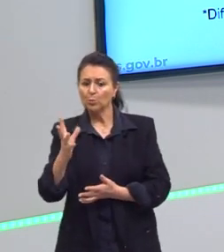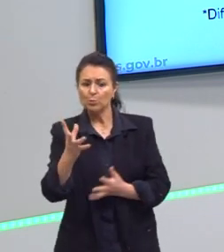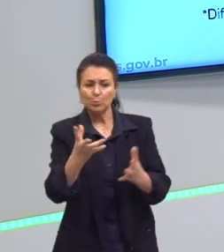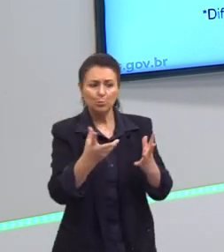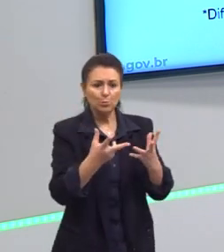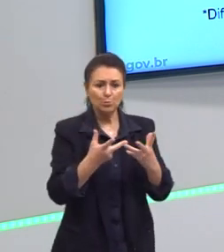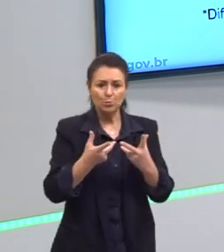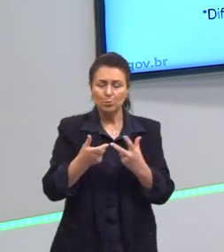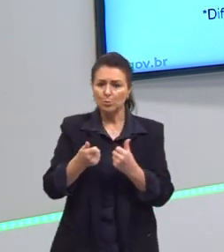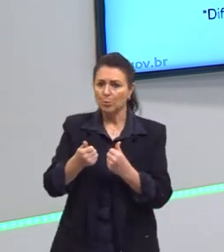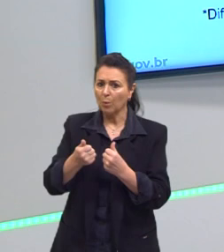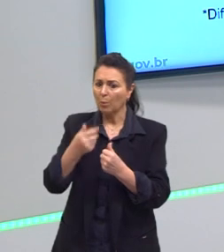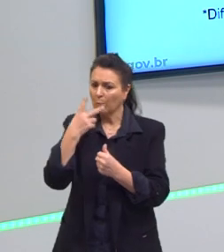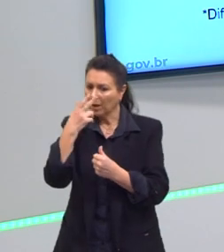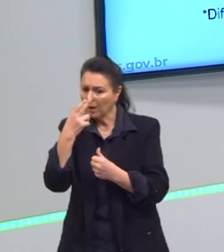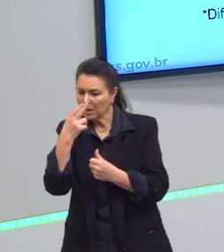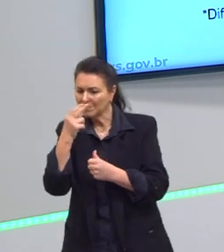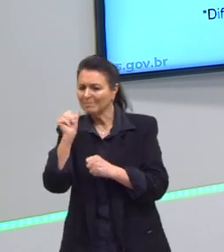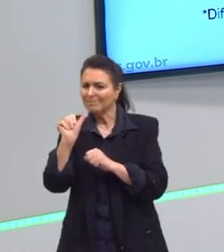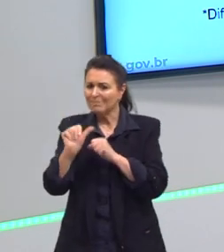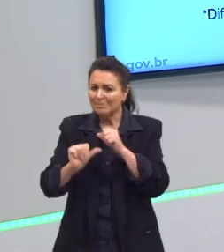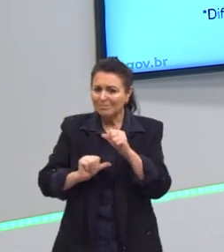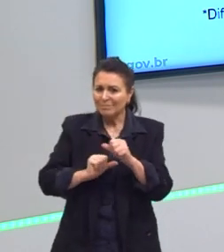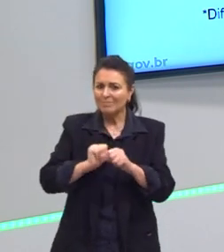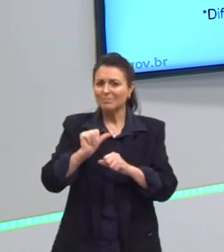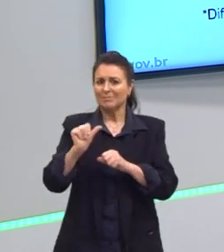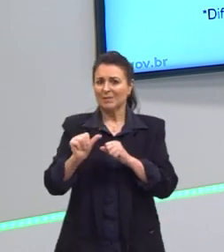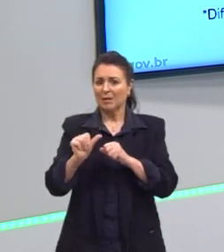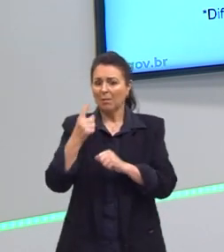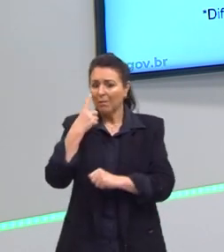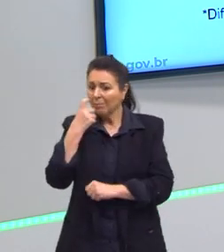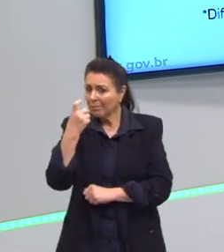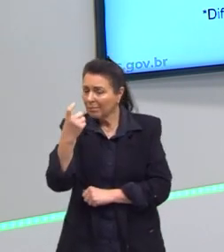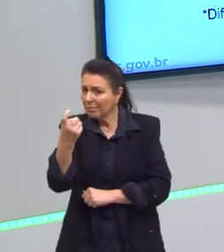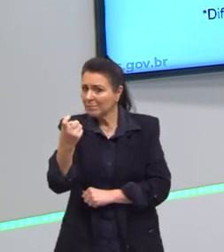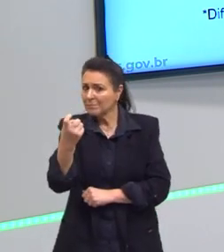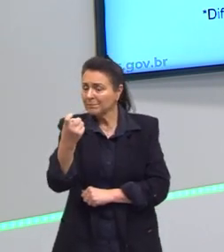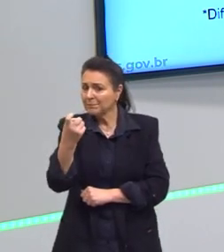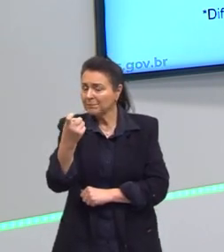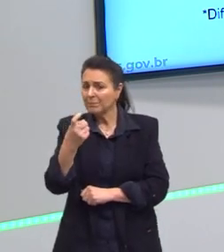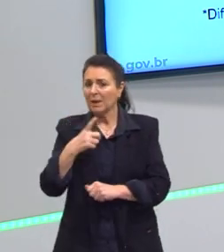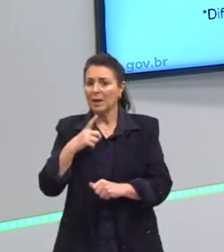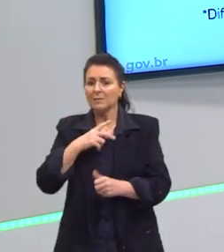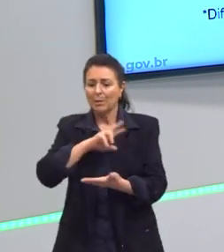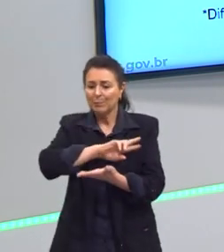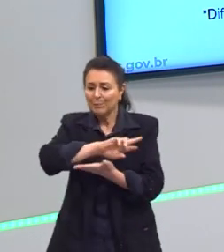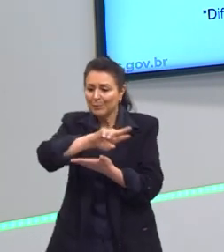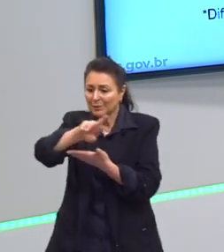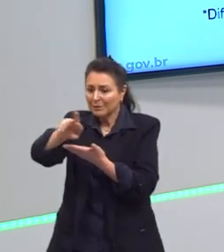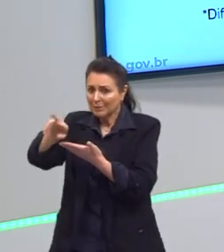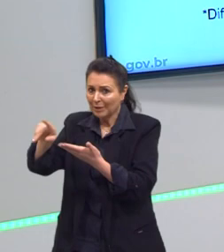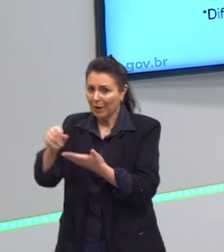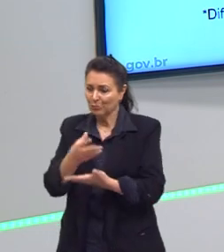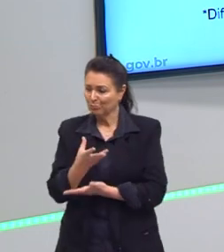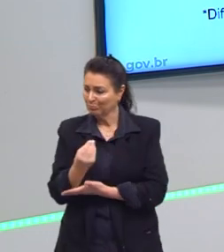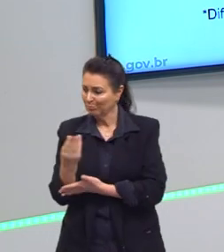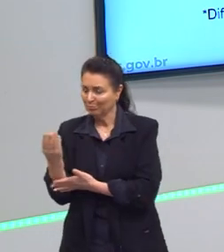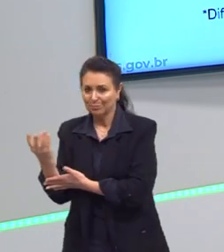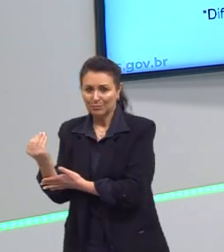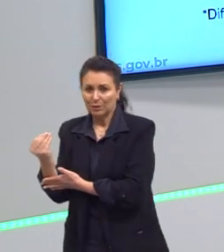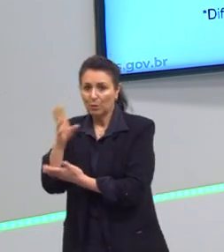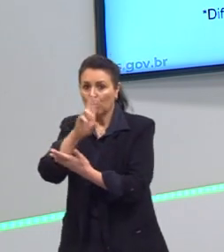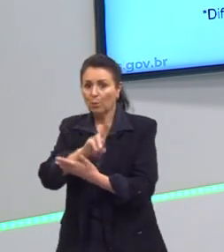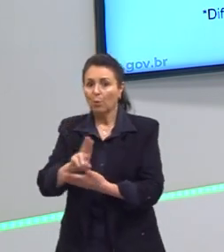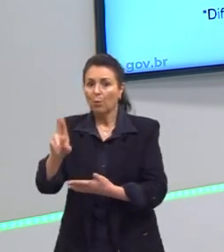dribles nessa padronização, o que é interessante, essa questão da pluralidade. Olha só, o uso da